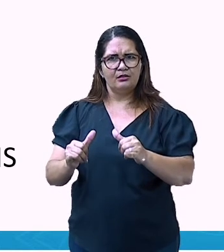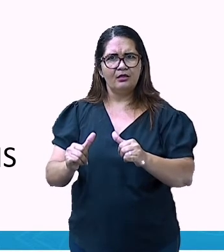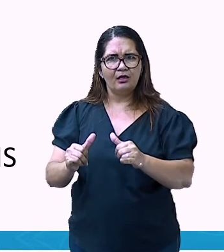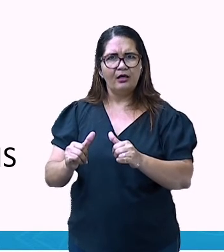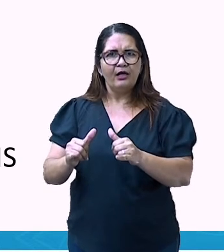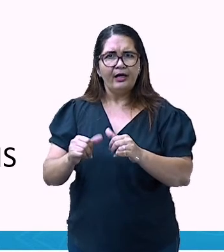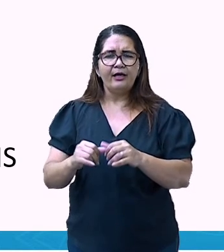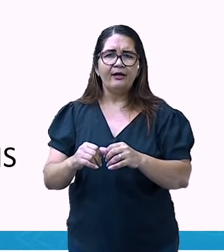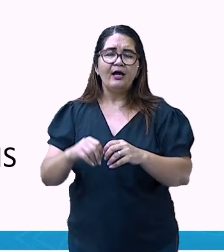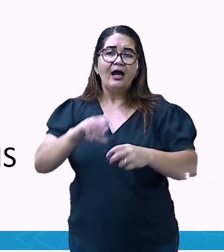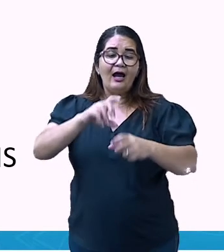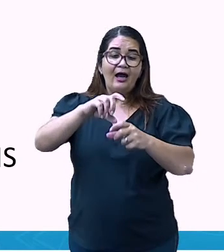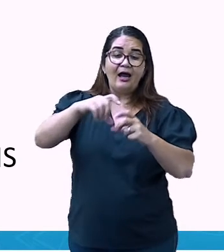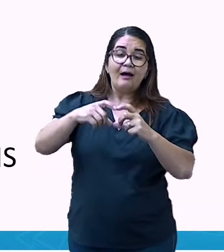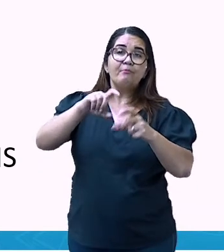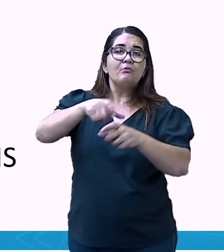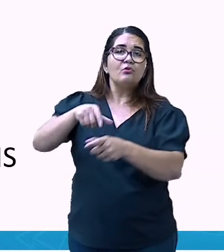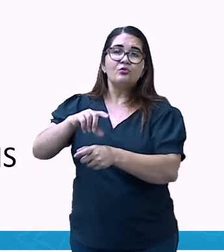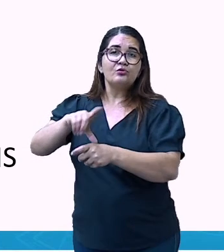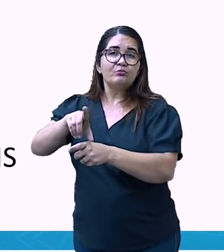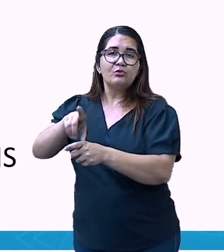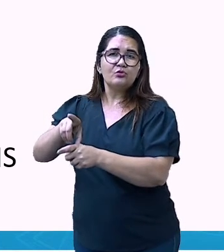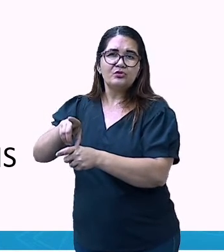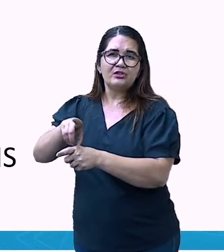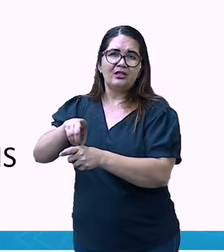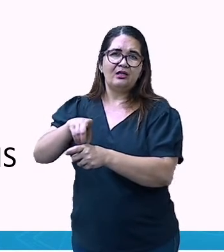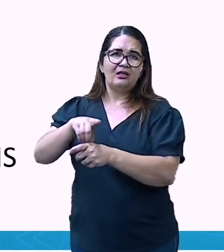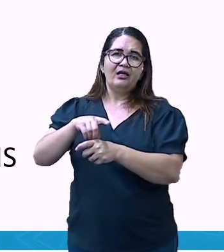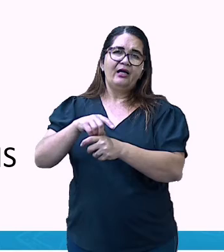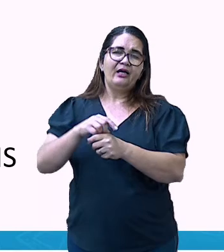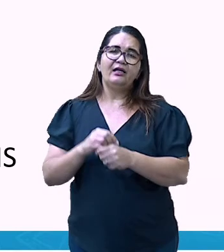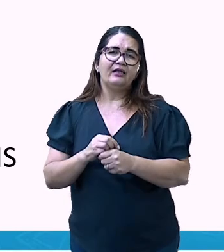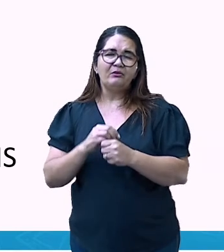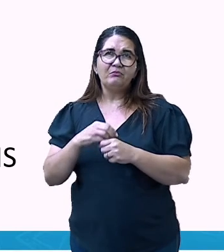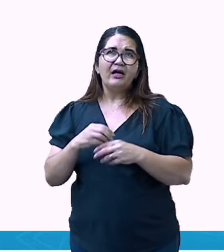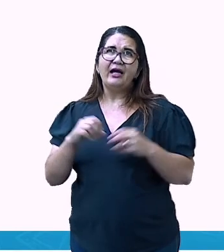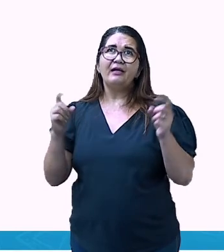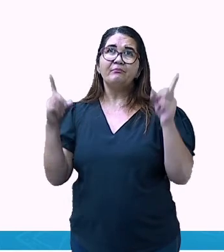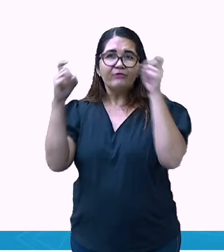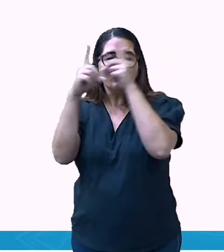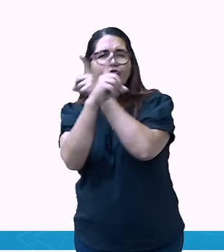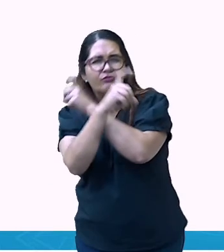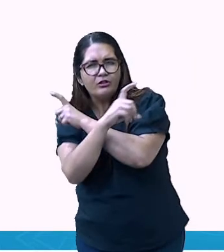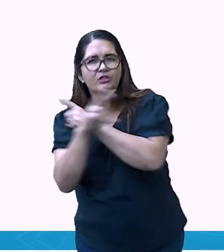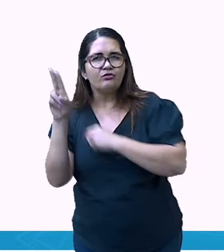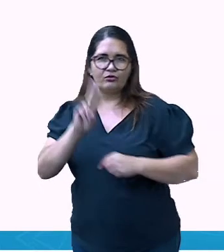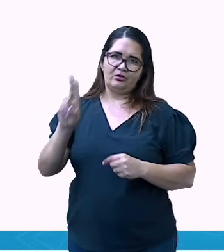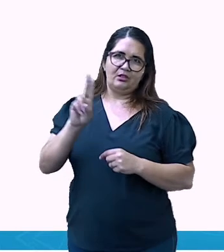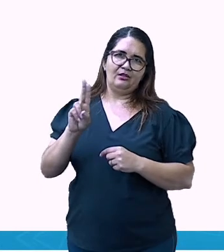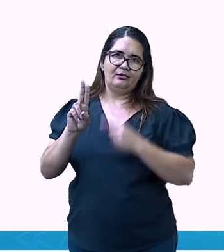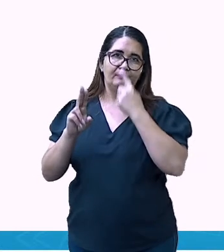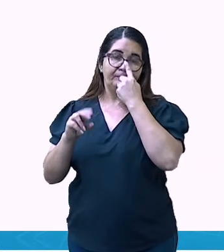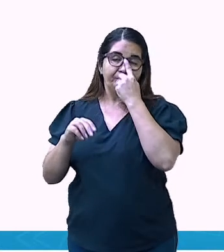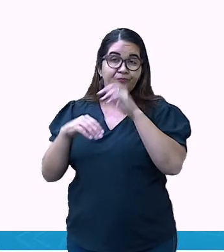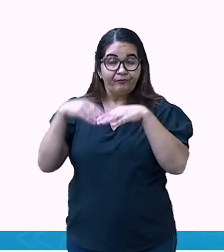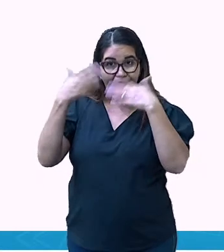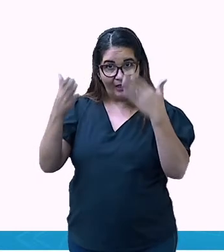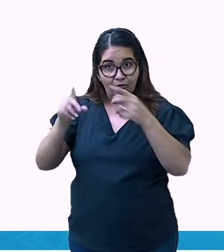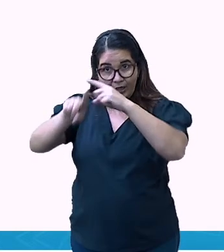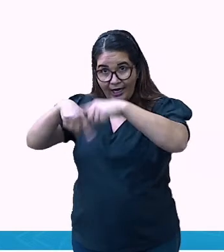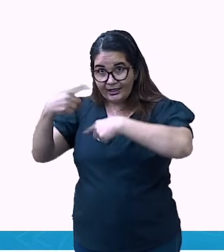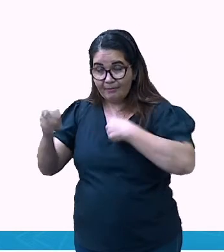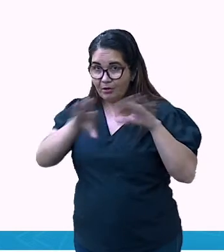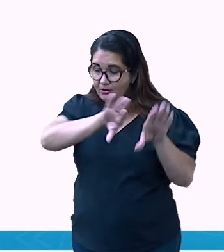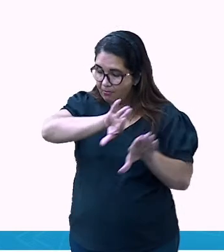usado tanto mais a bússola como antigamente. Em contrapartida, surge aí o tão famoso